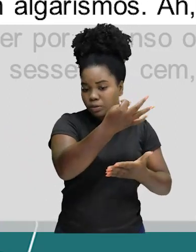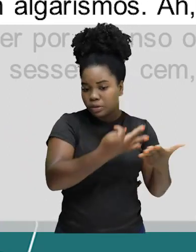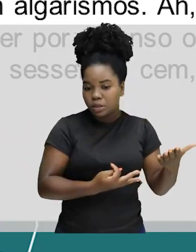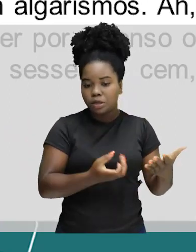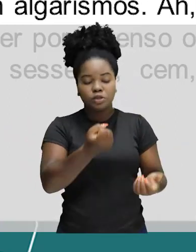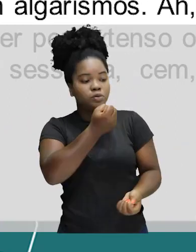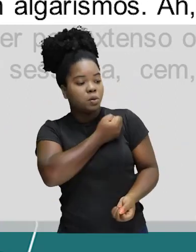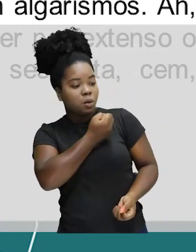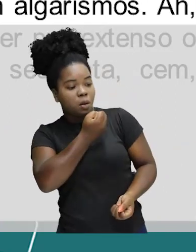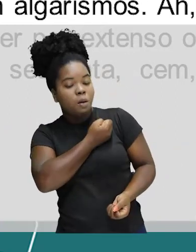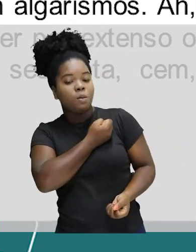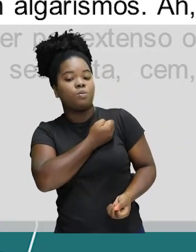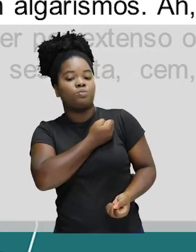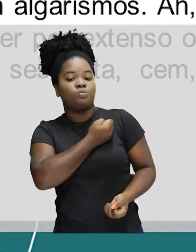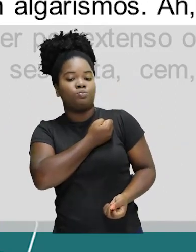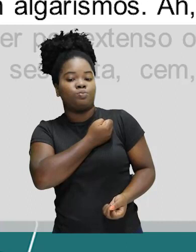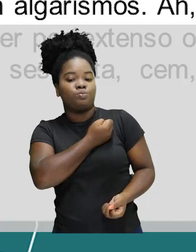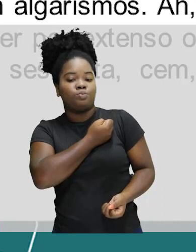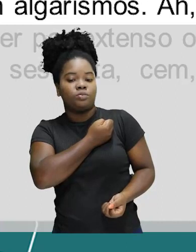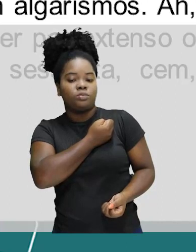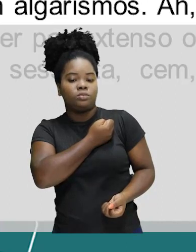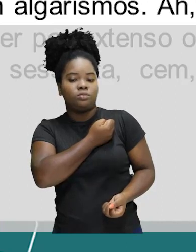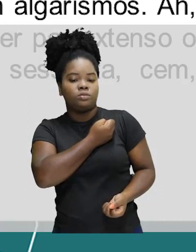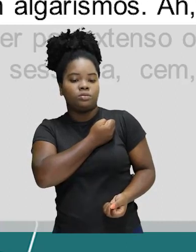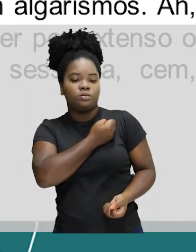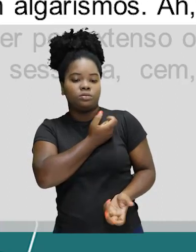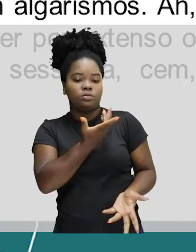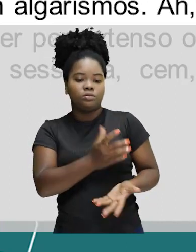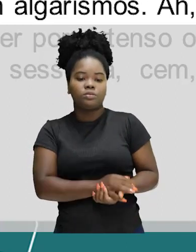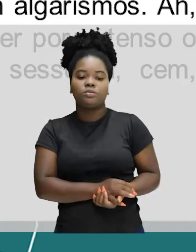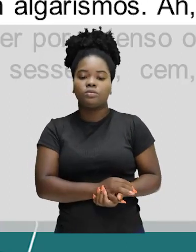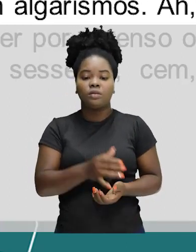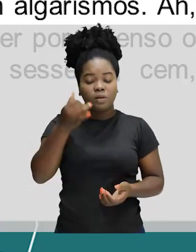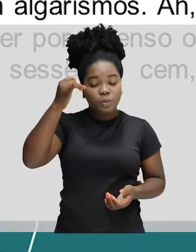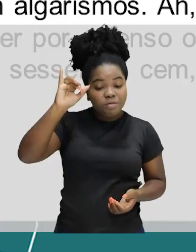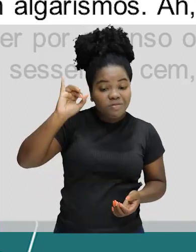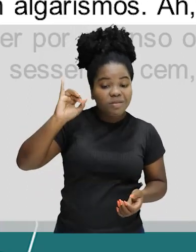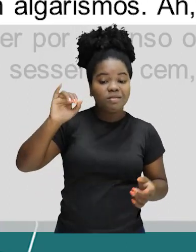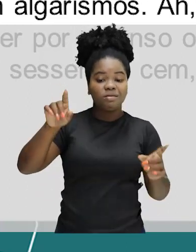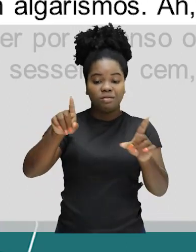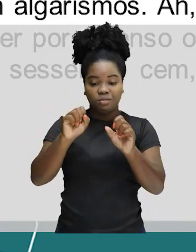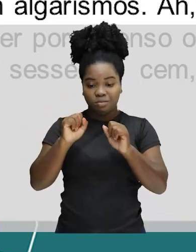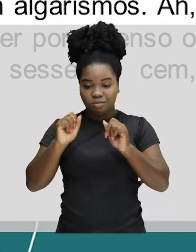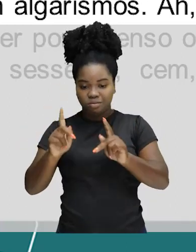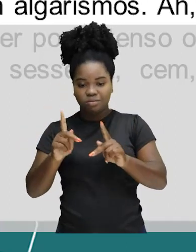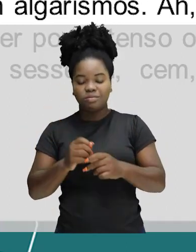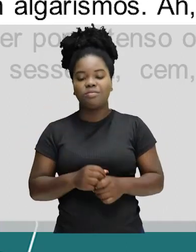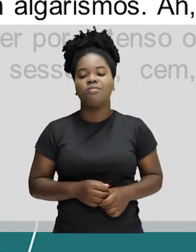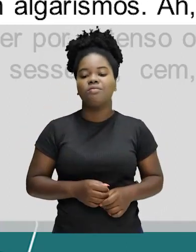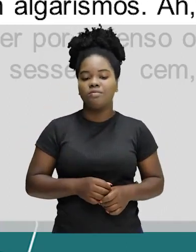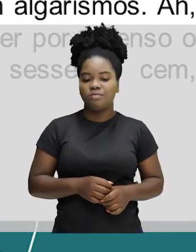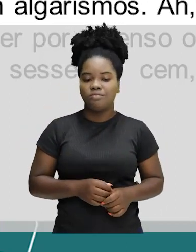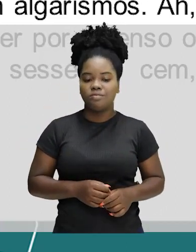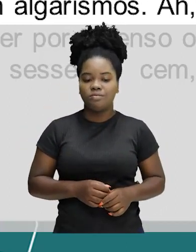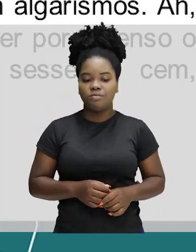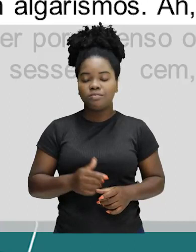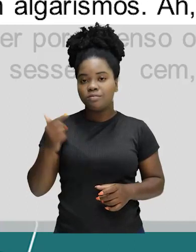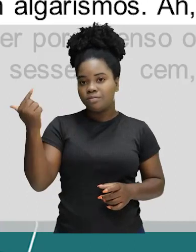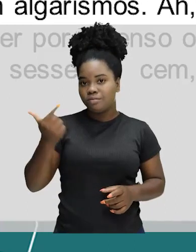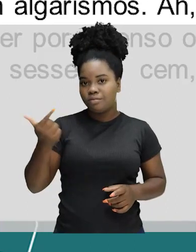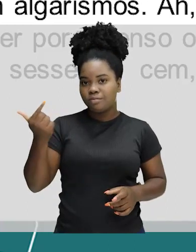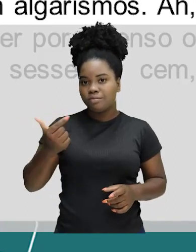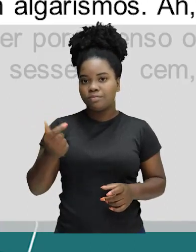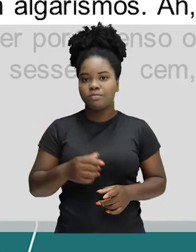né? Não, já começando a redação ali com os números, evitem começar a redação já de cara com os números.